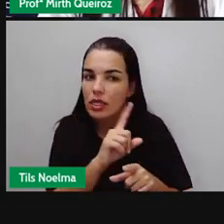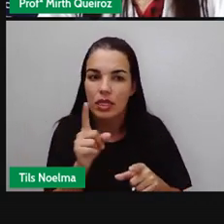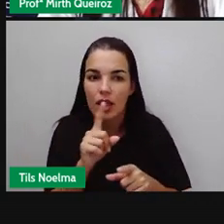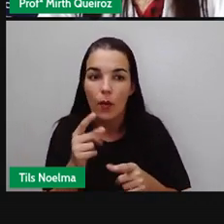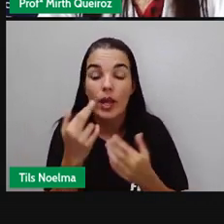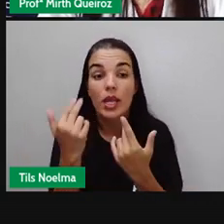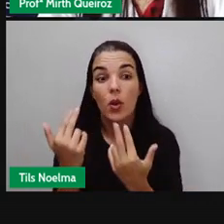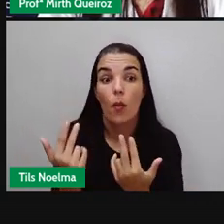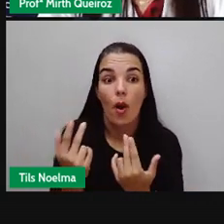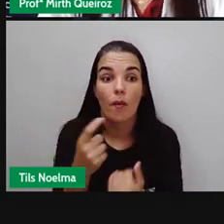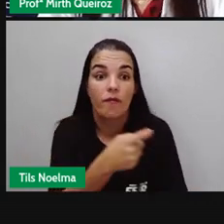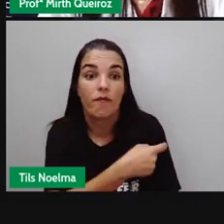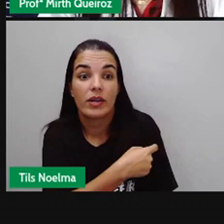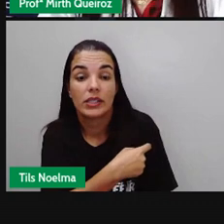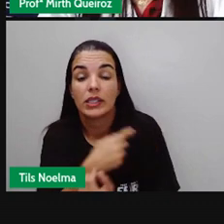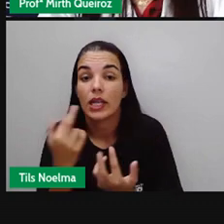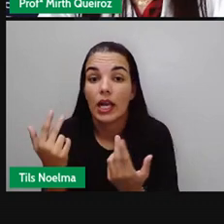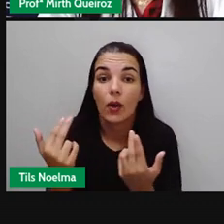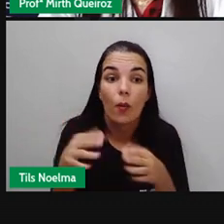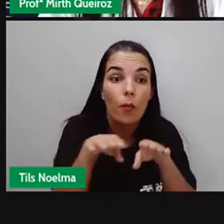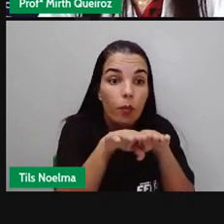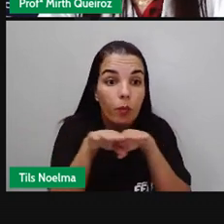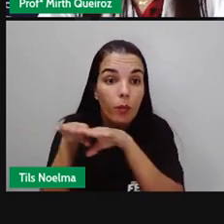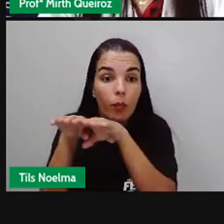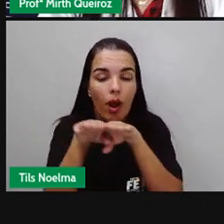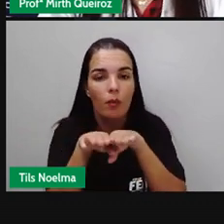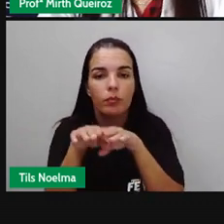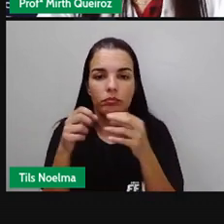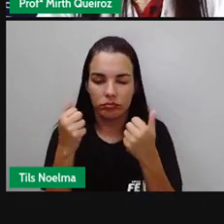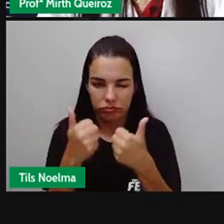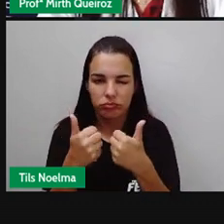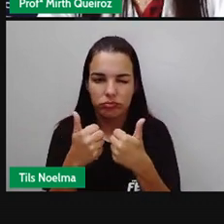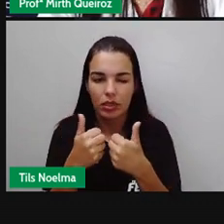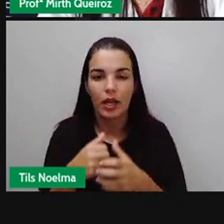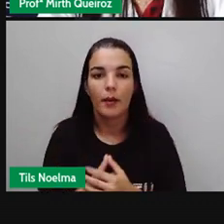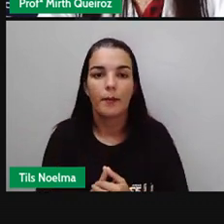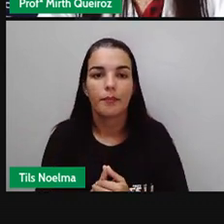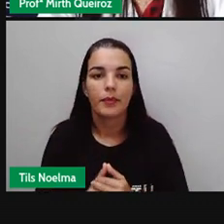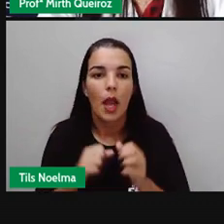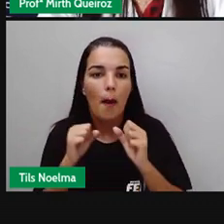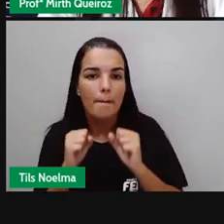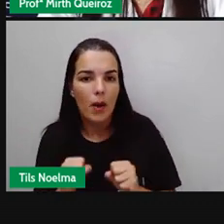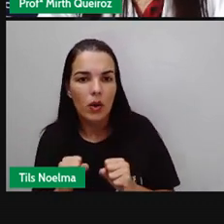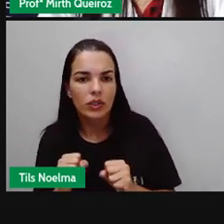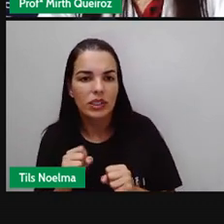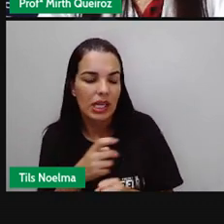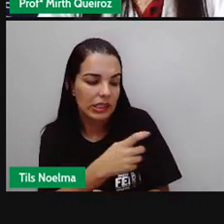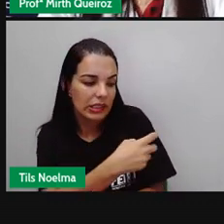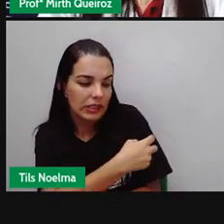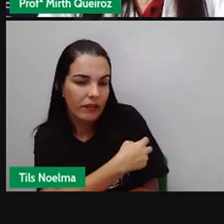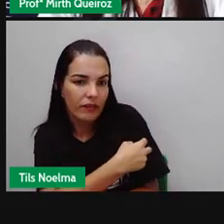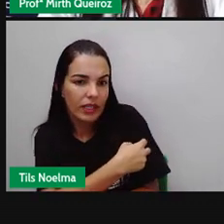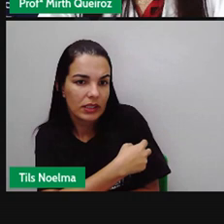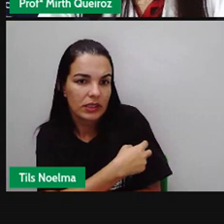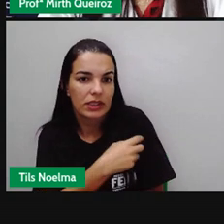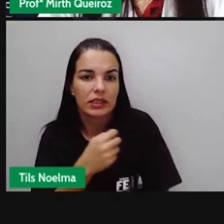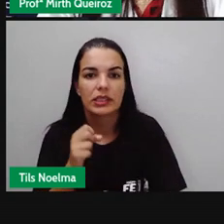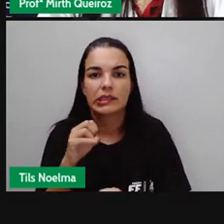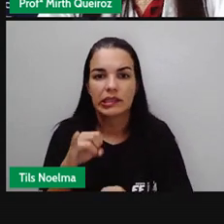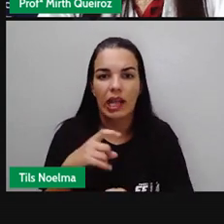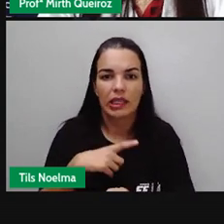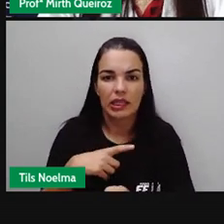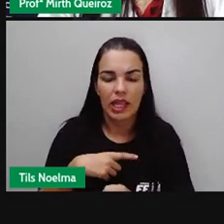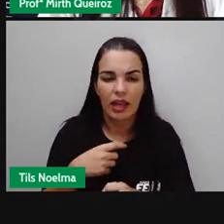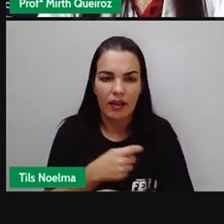duas doses da mesma vacina, até mesmo porque a fórmula é diferente. Posso ser infectado ao tomar a vacina? Também não!